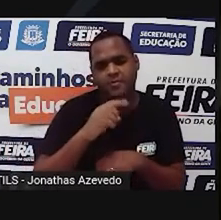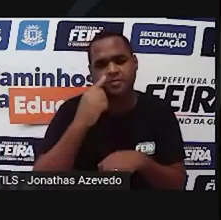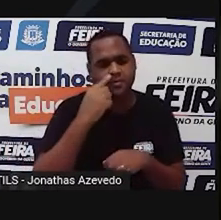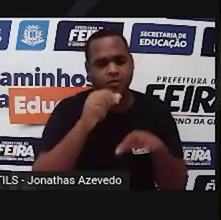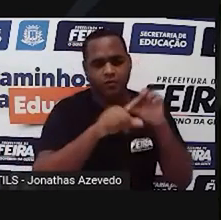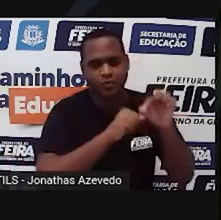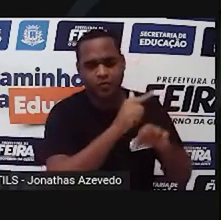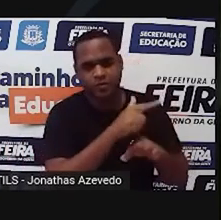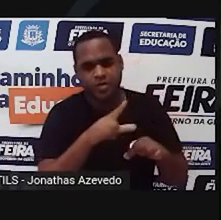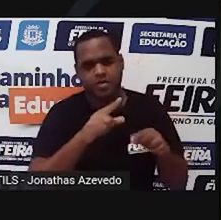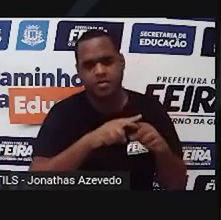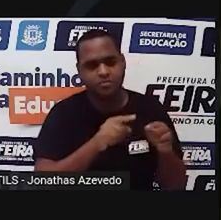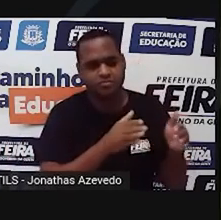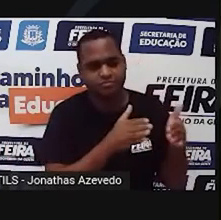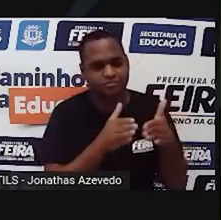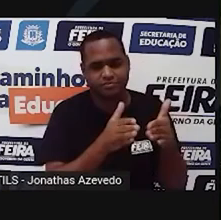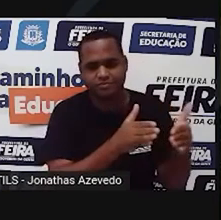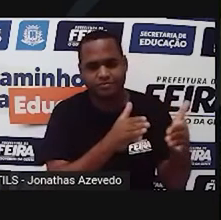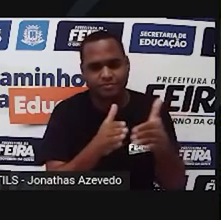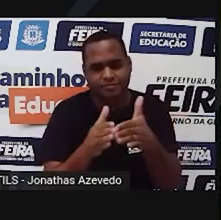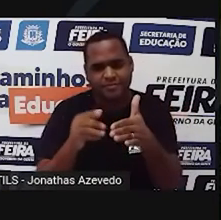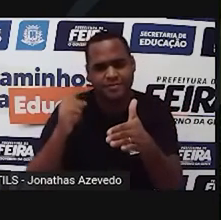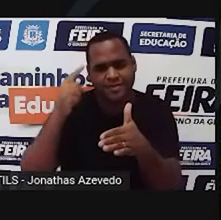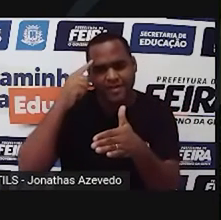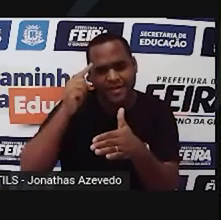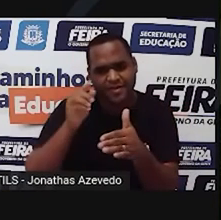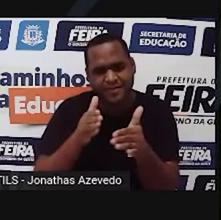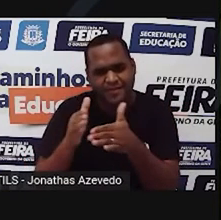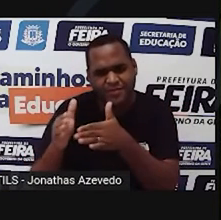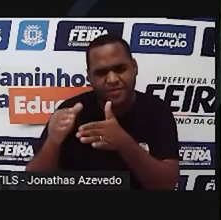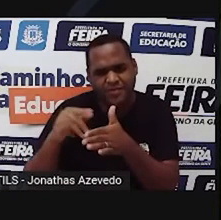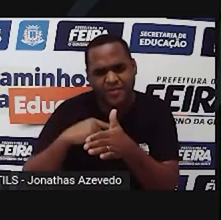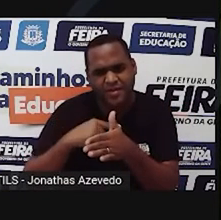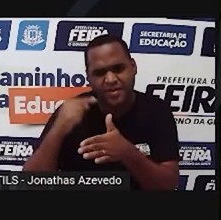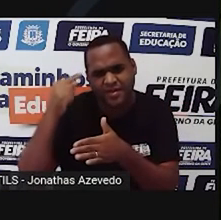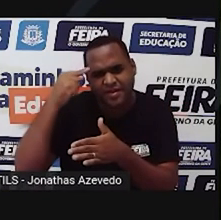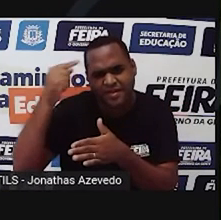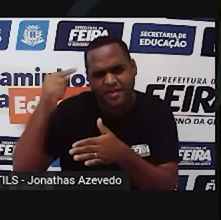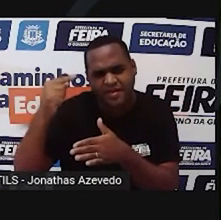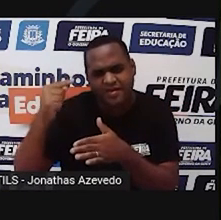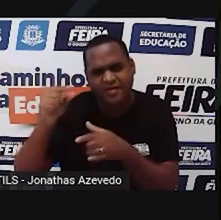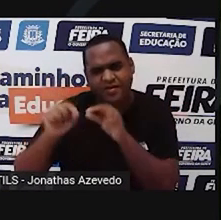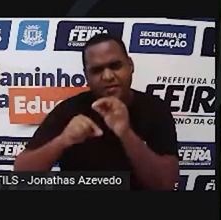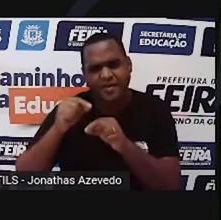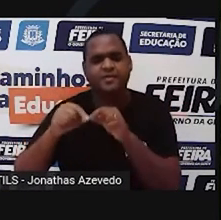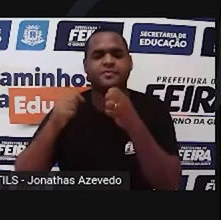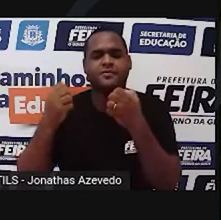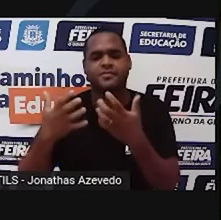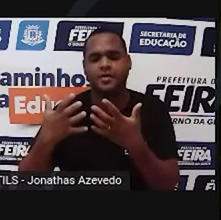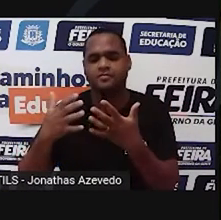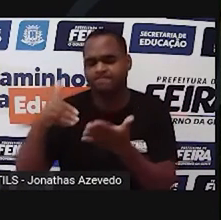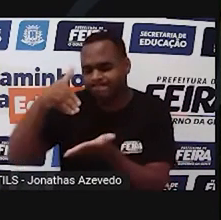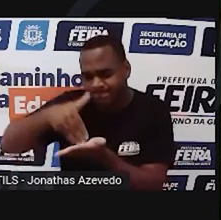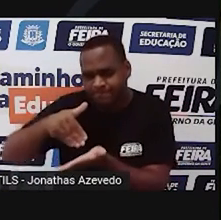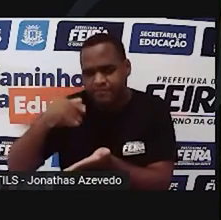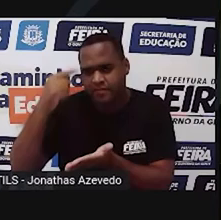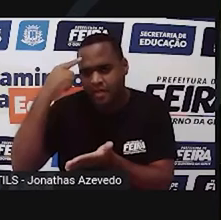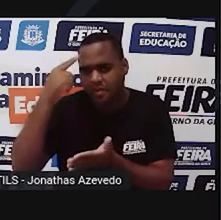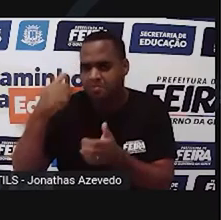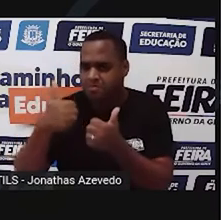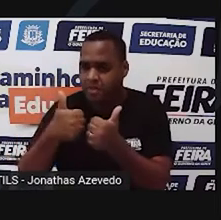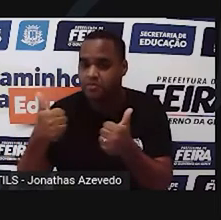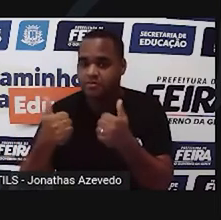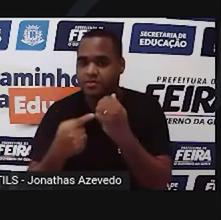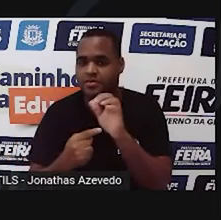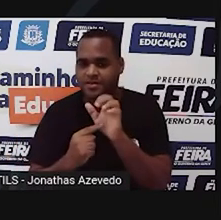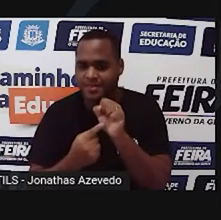até aqui onde nós estamos, é o Médio São Francisco. O Baio São Francisco, lá embaixo, próximo a Sergipe e